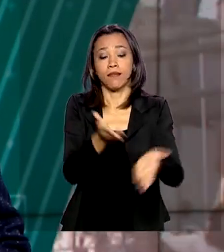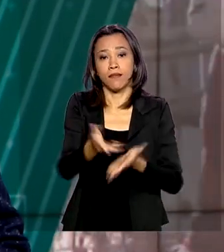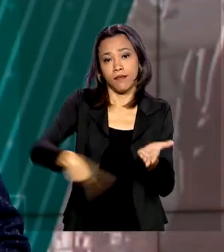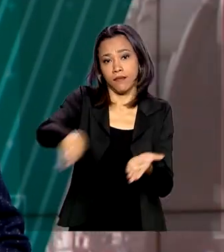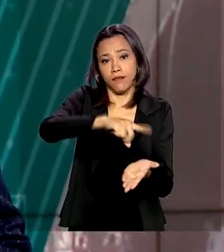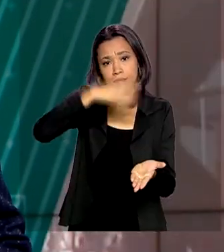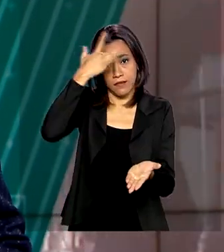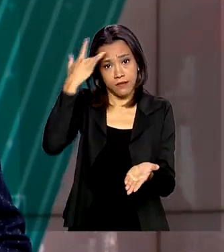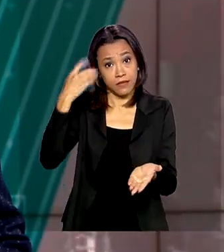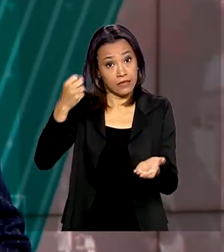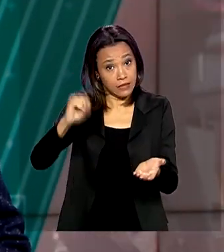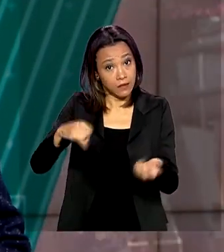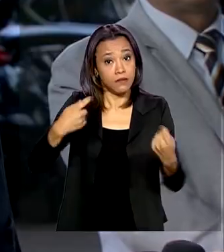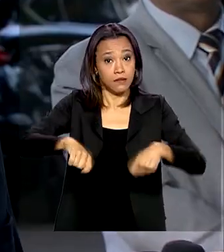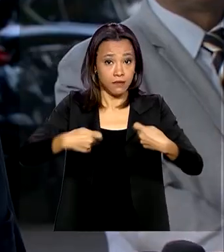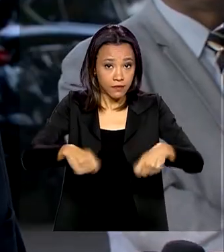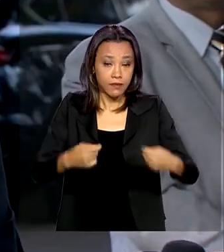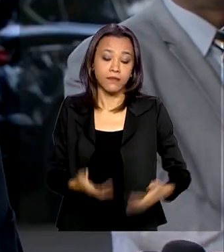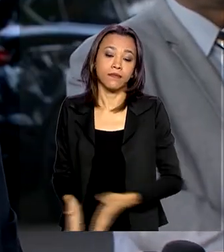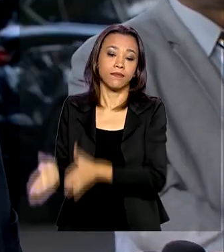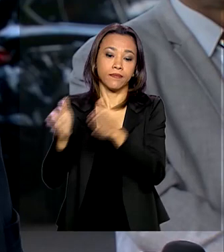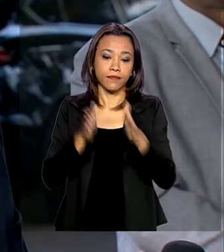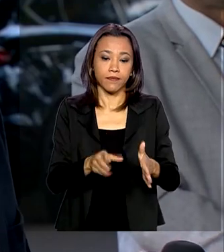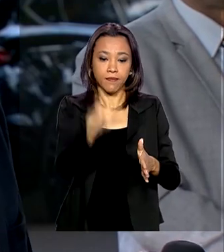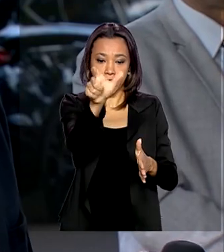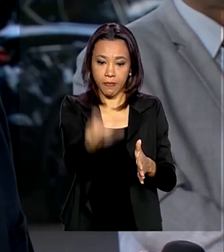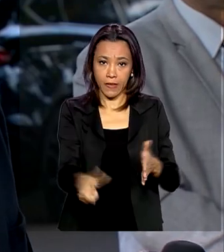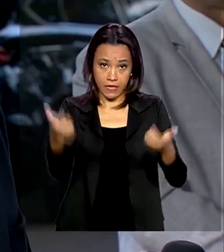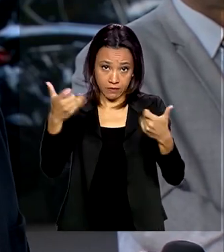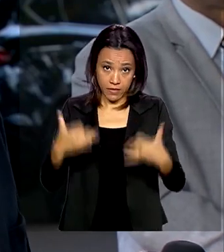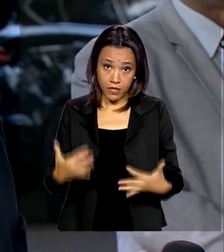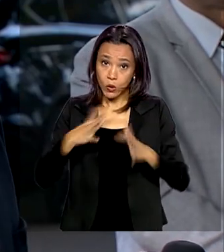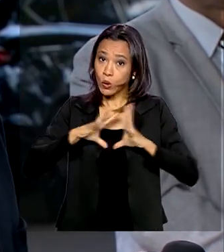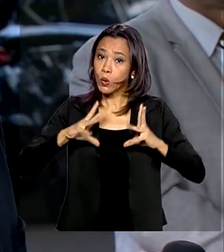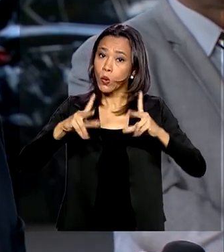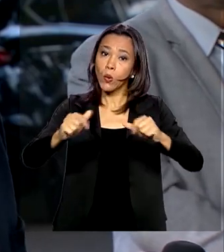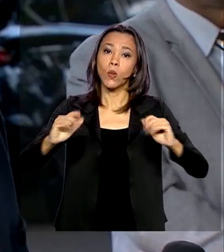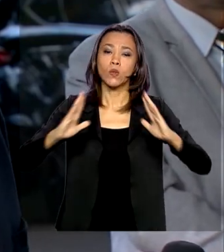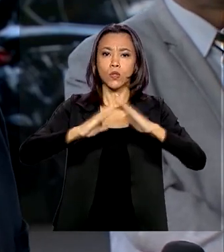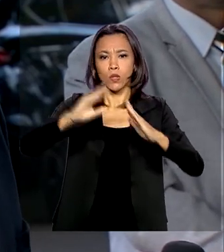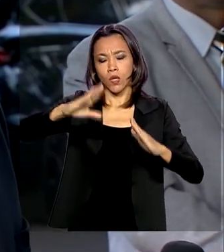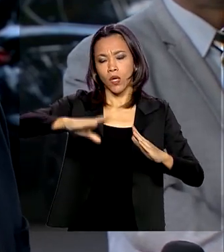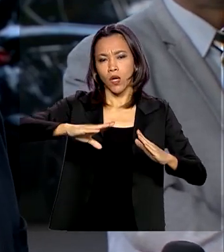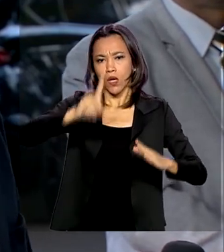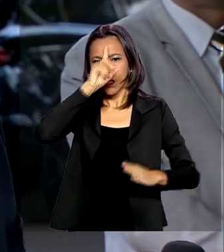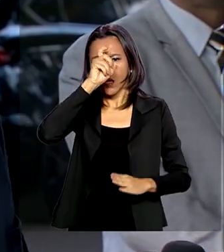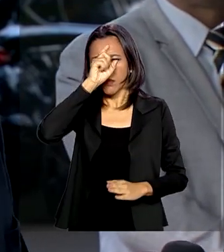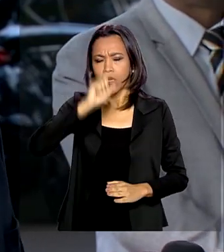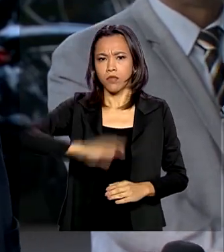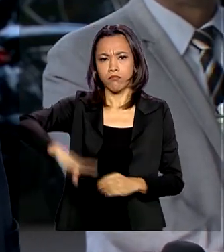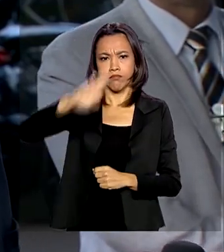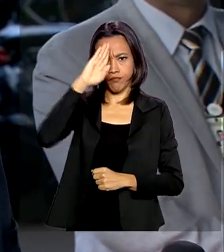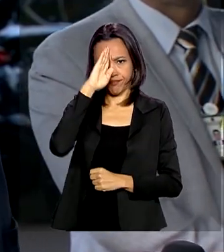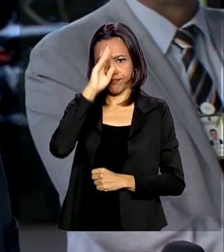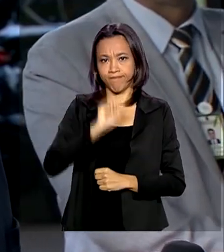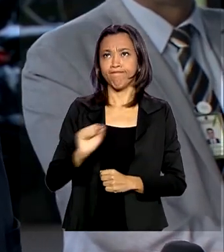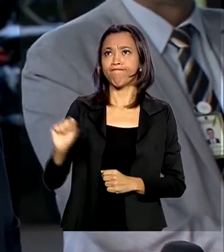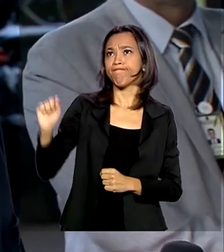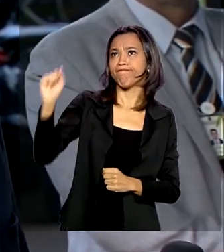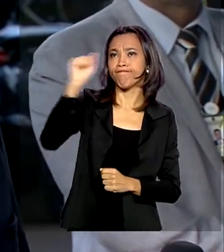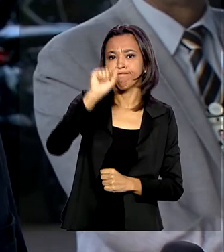necessidade. Todos os hospitais das Forças Armadas, militares, estão se preparando.